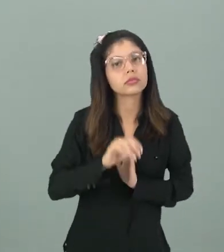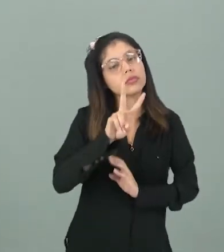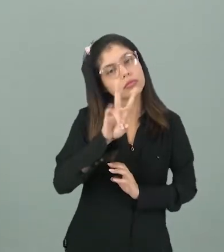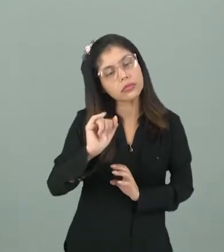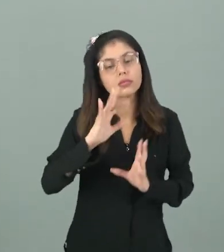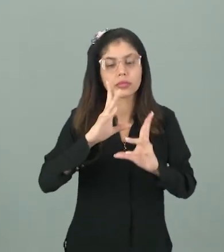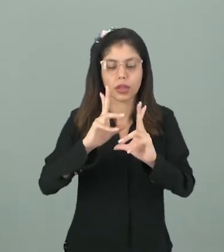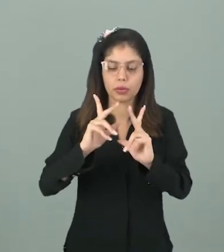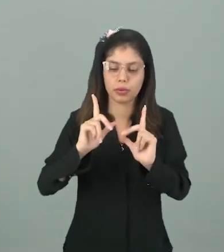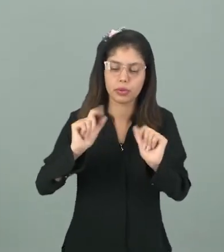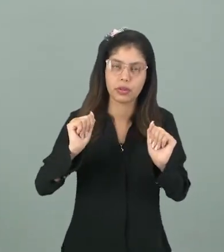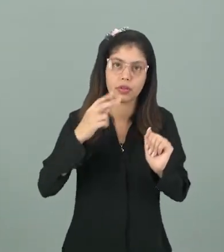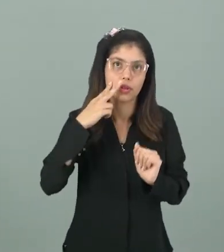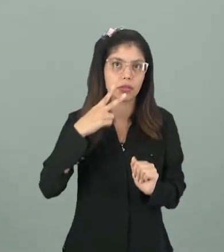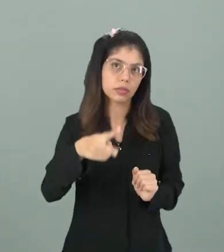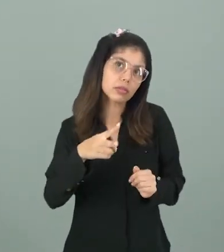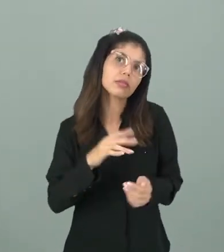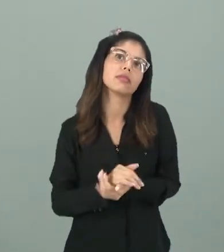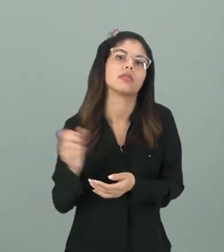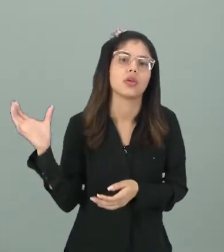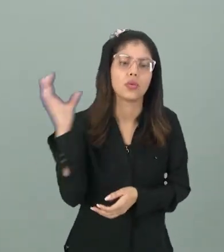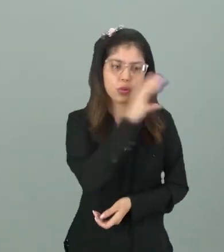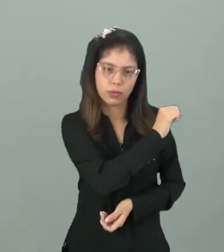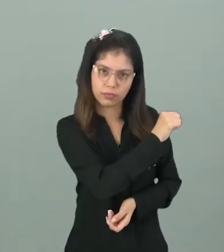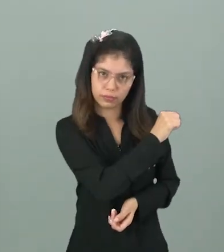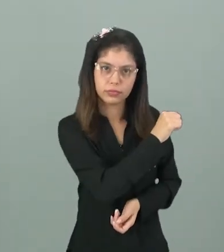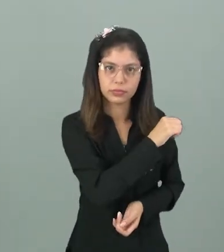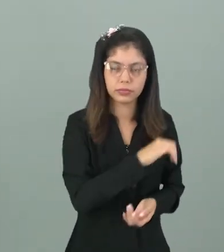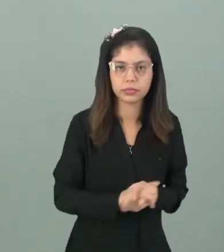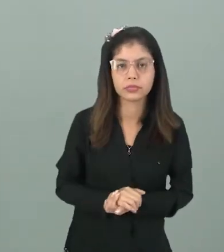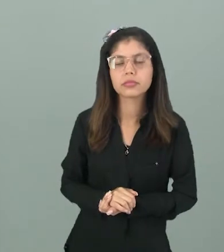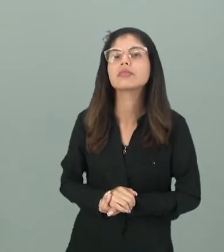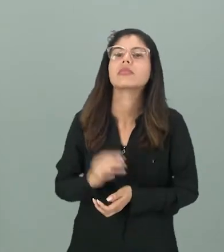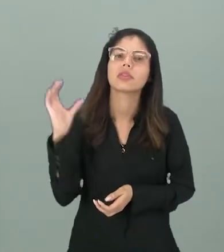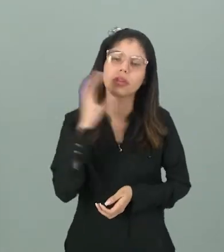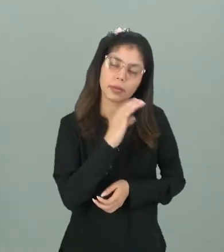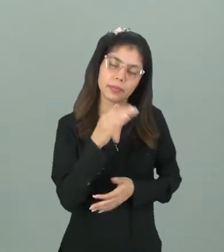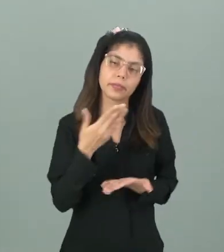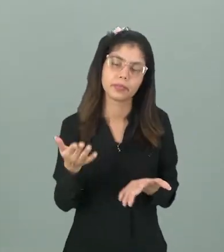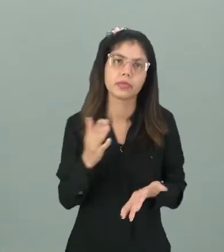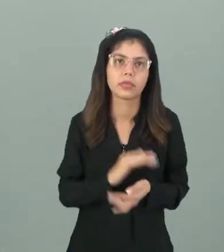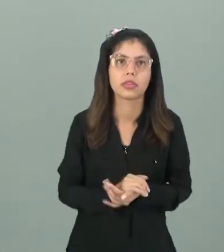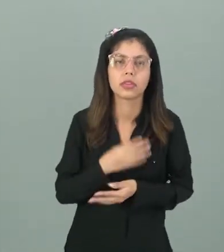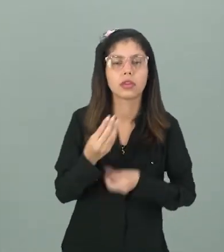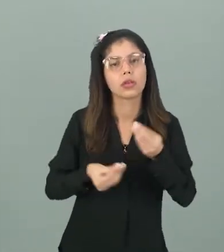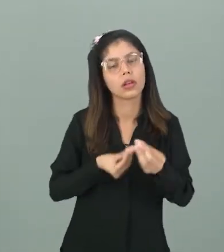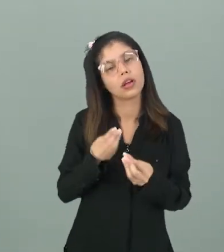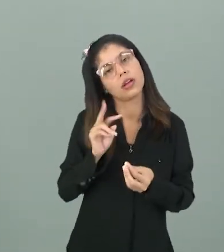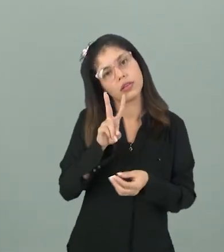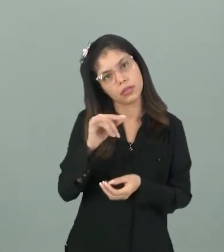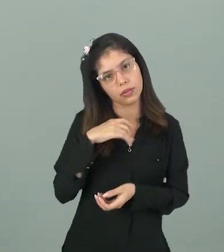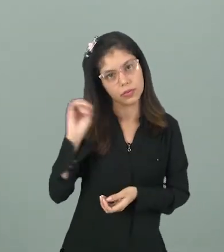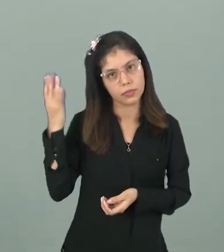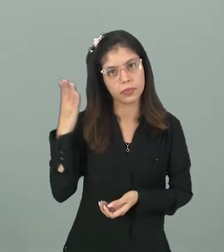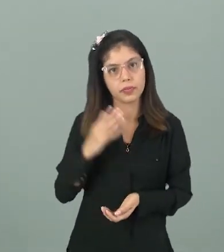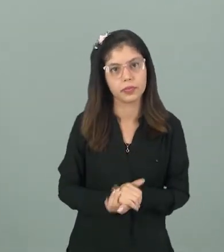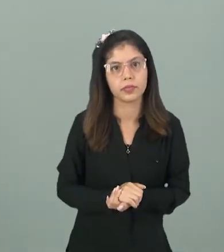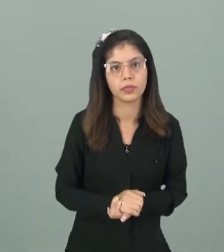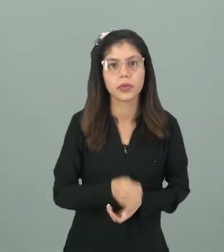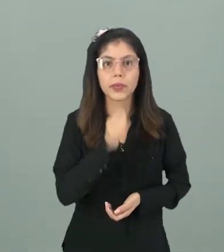vai se desmanchando, nós só vimos aí esse rastro acontecendo por conta da velocidade também com que esse fenômeno acontece.